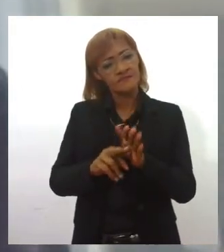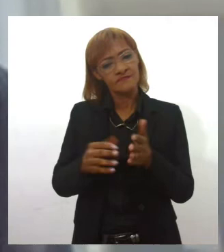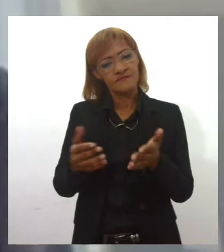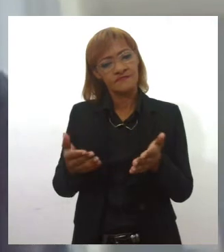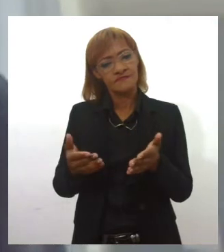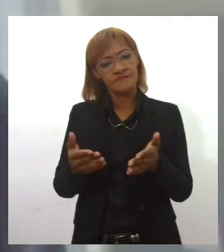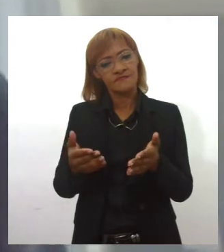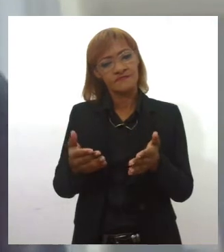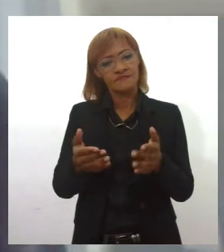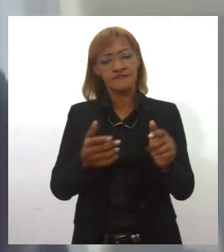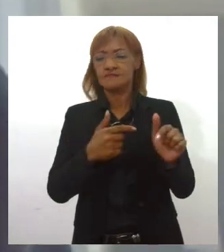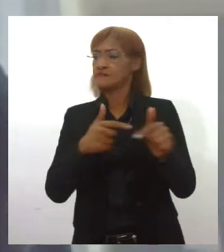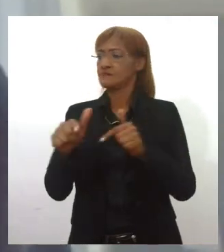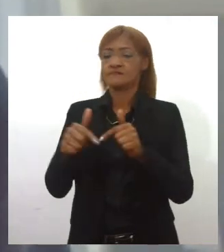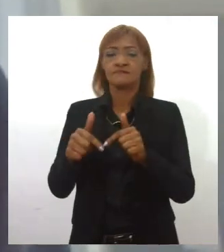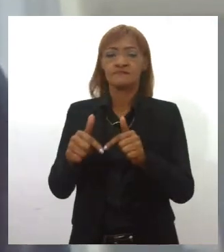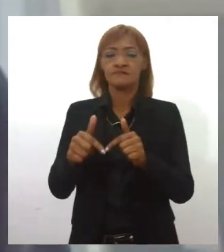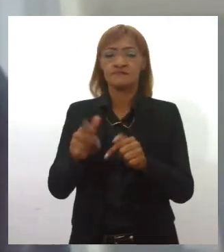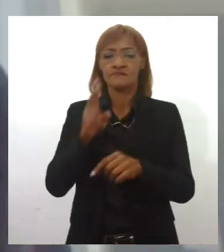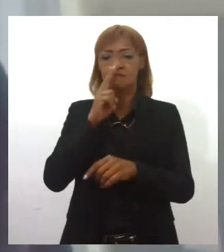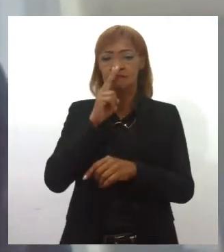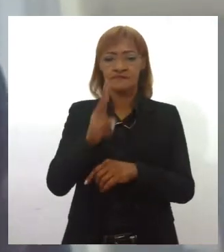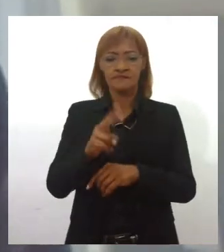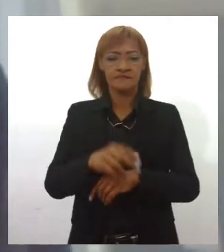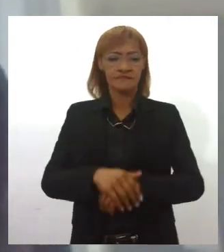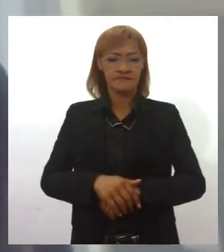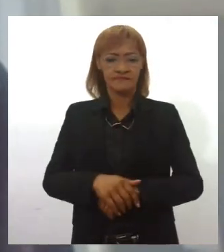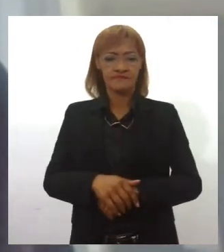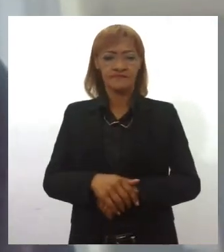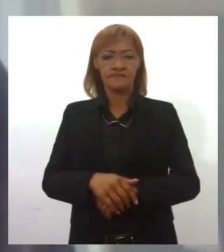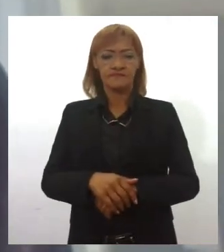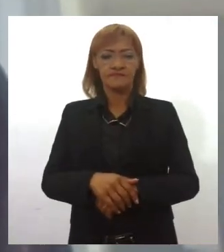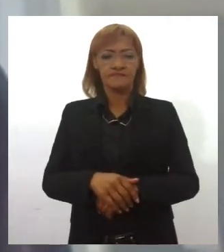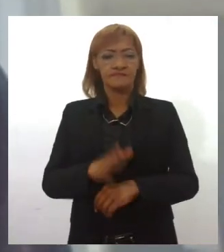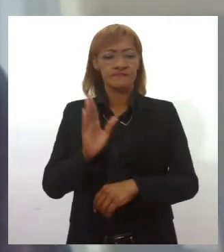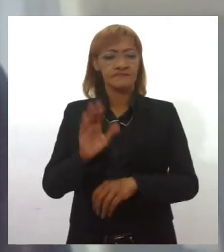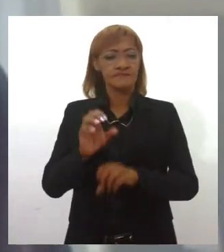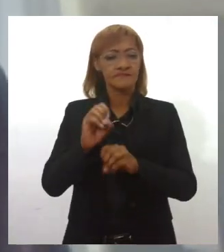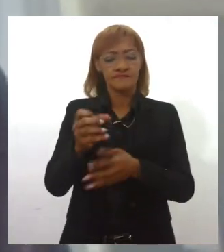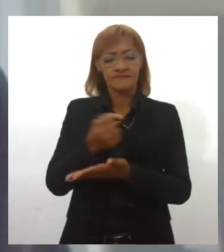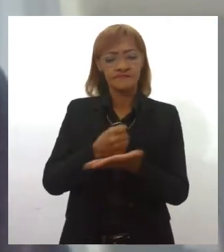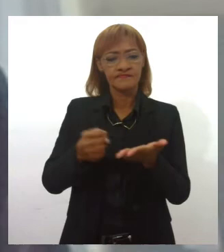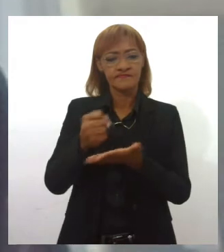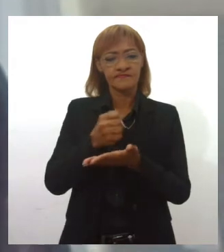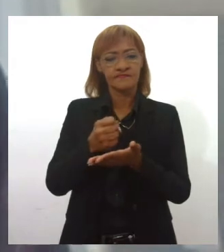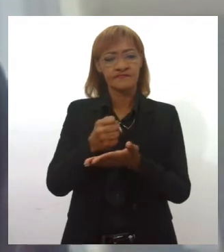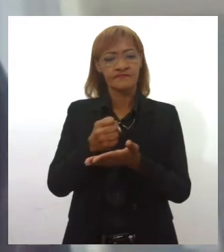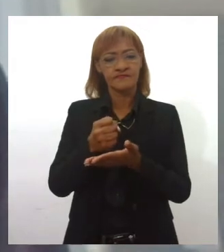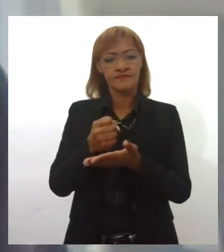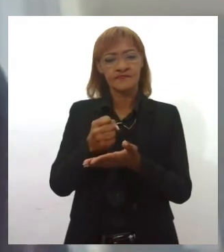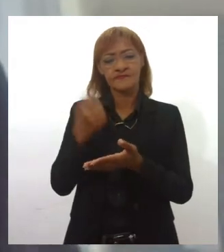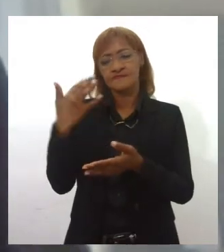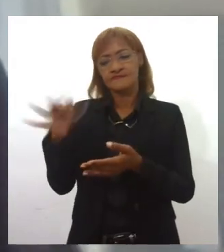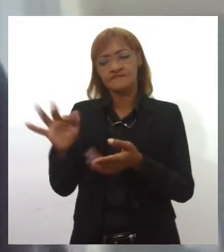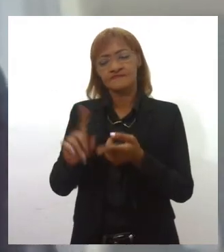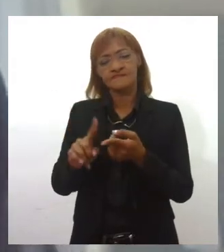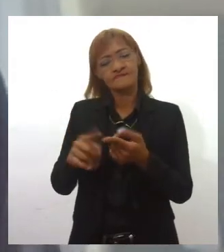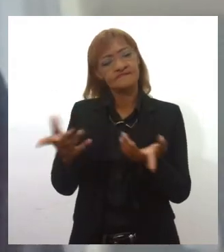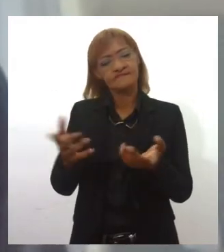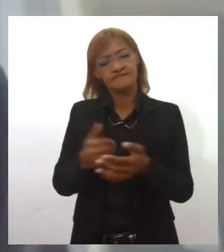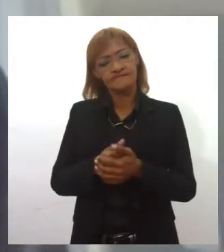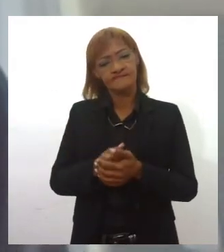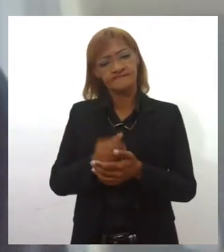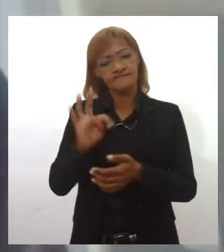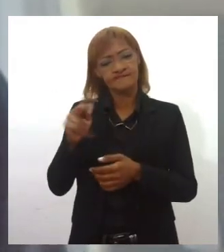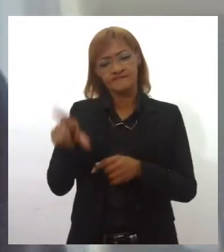trabalha de uma forma intensiva na defesa da educação básica e na reeducação do analfabetismo. Então, tudo isso faz com